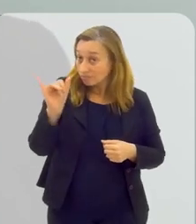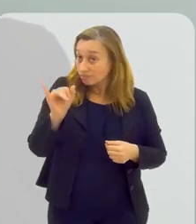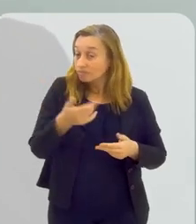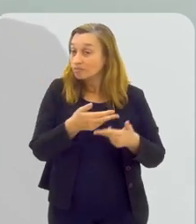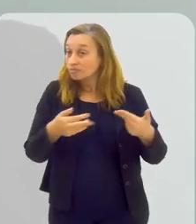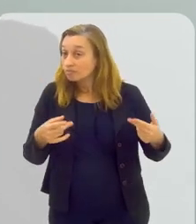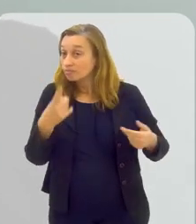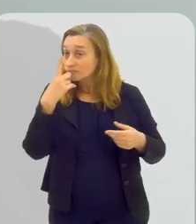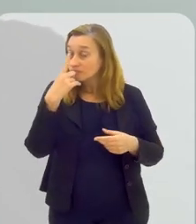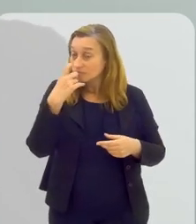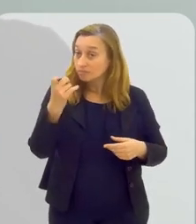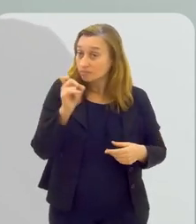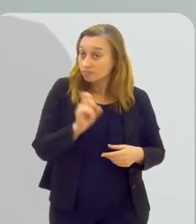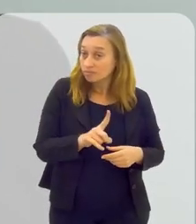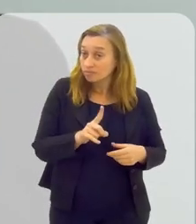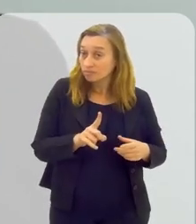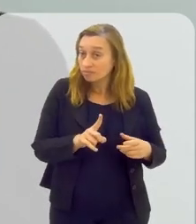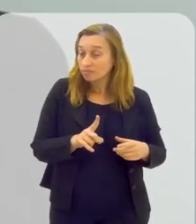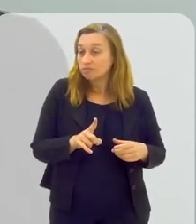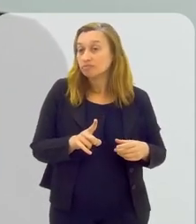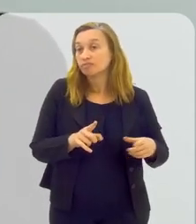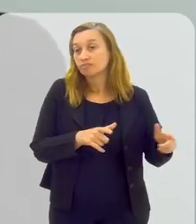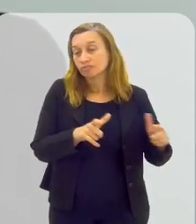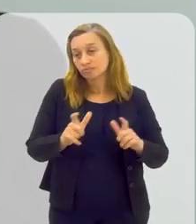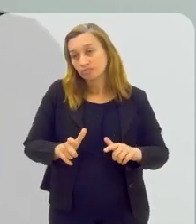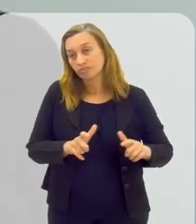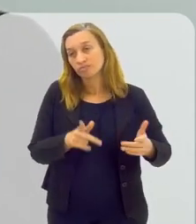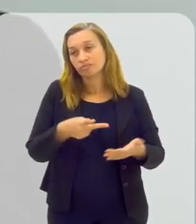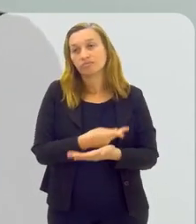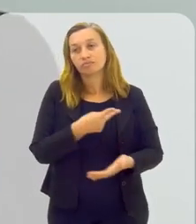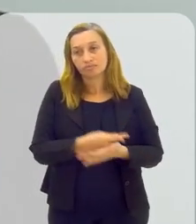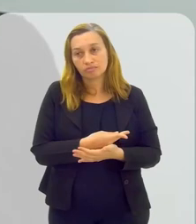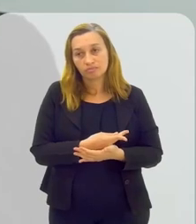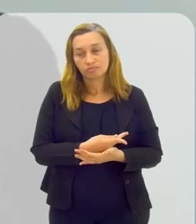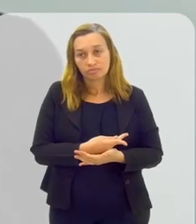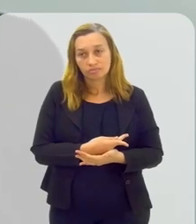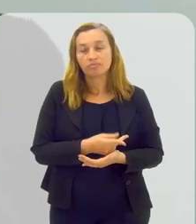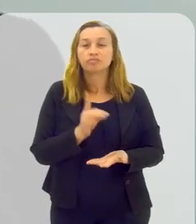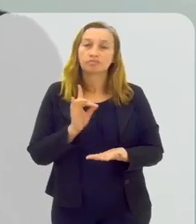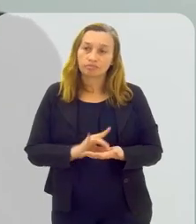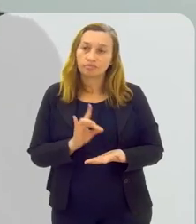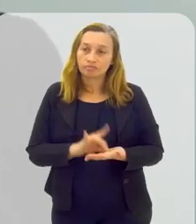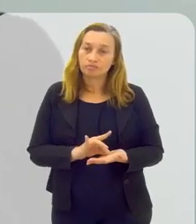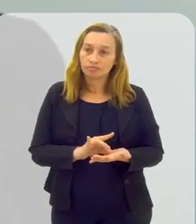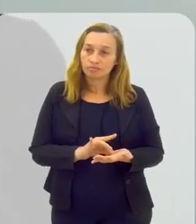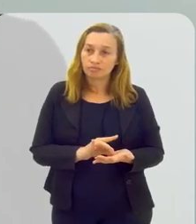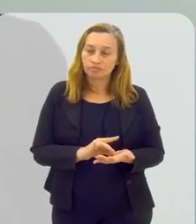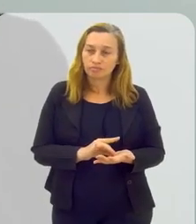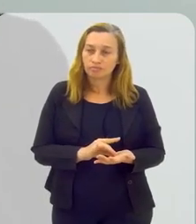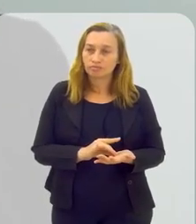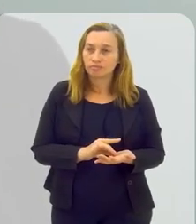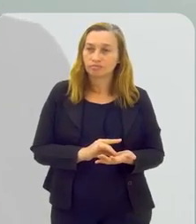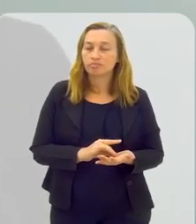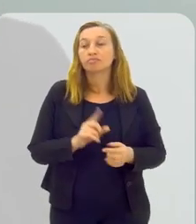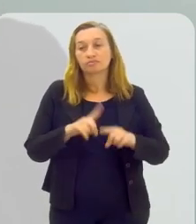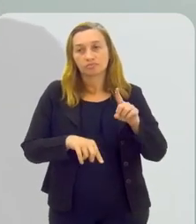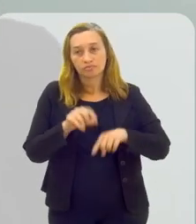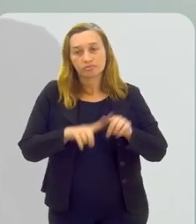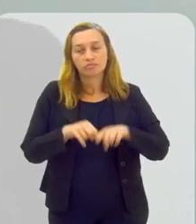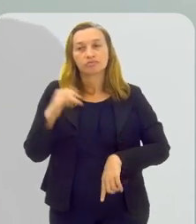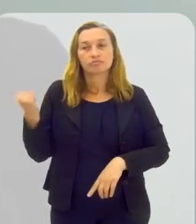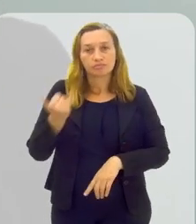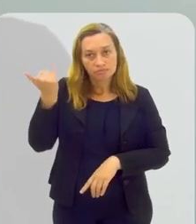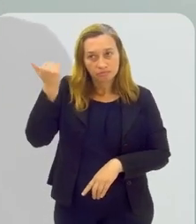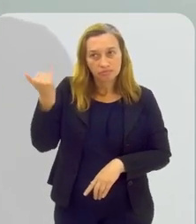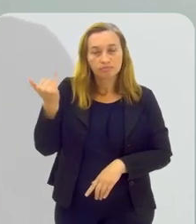evitar que tantos resíduos sejam encaminhados erroneamente para os aterros quando na verdade eles são um